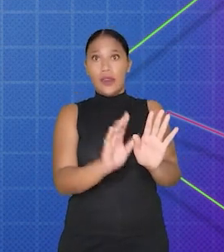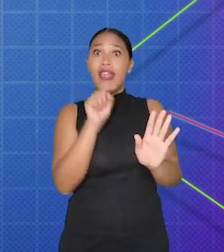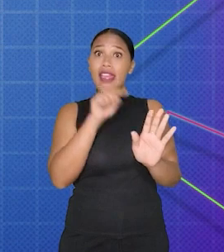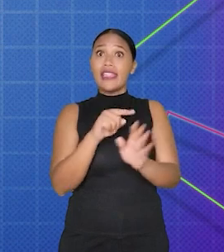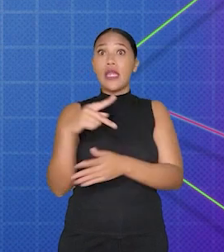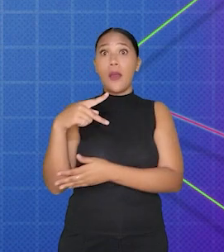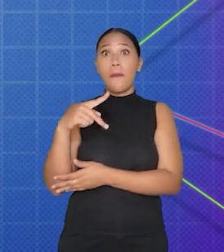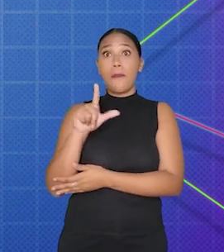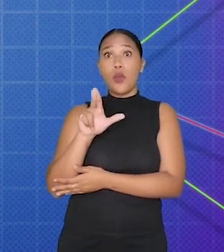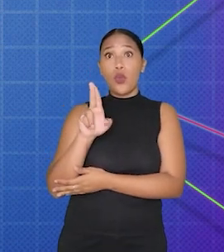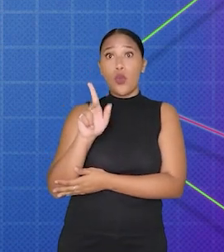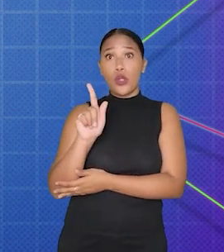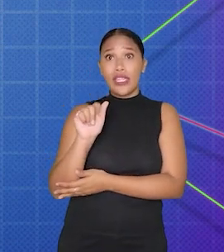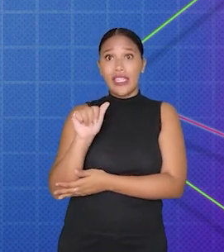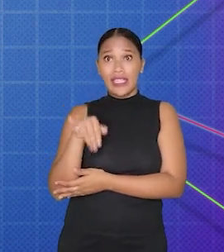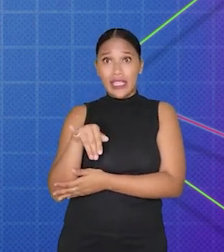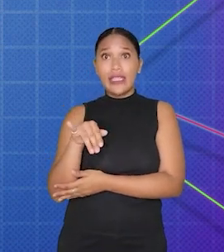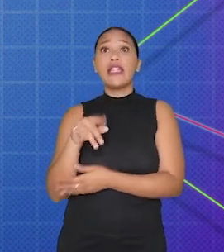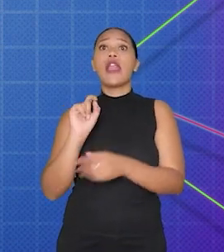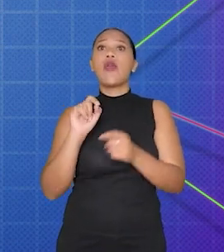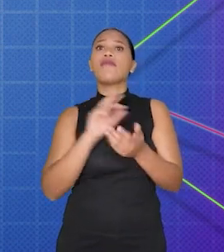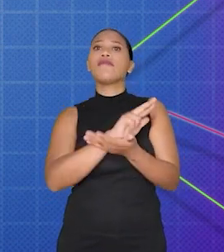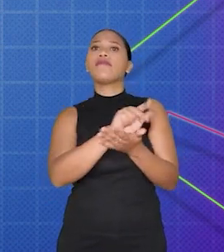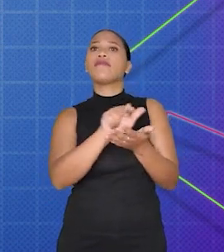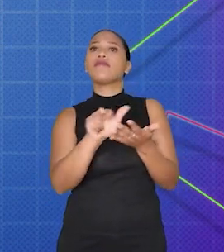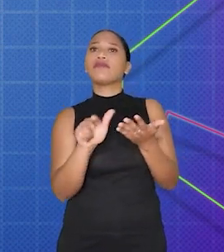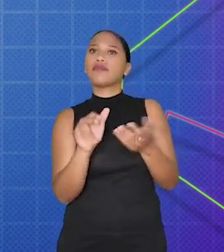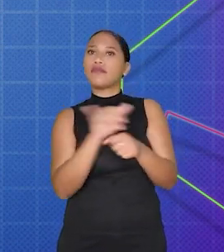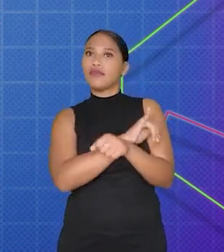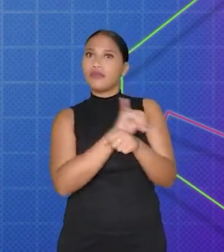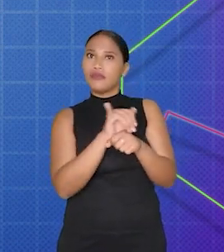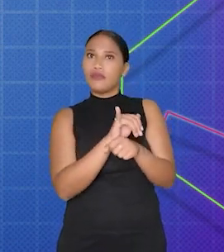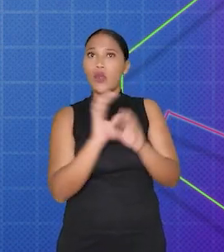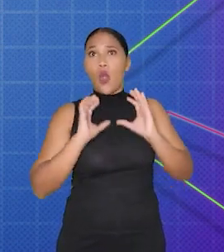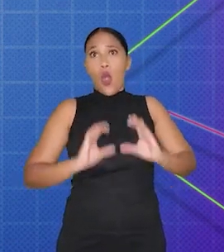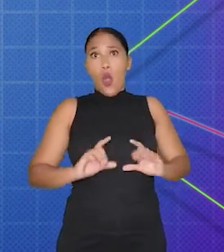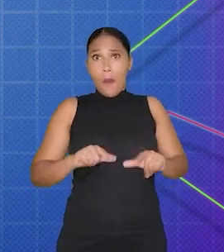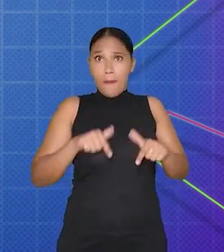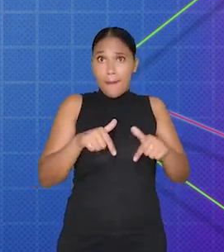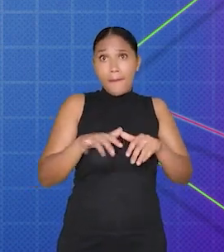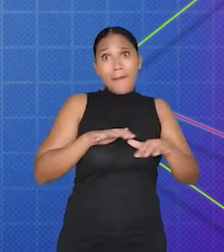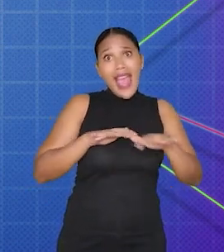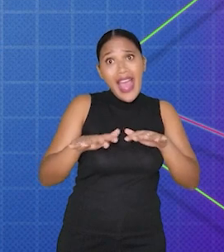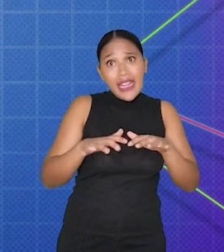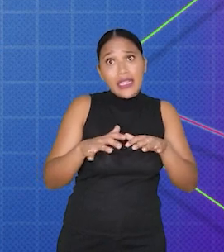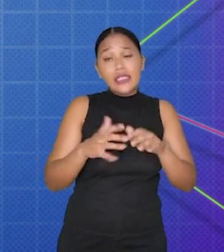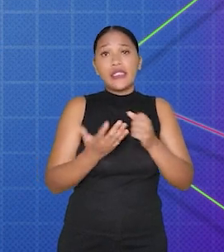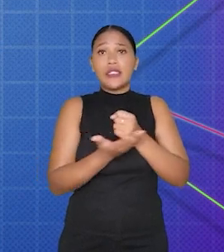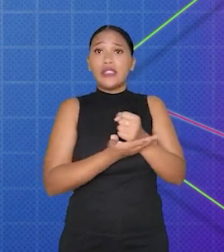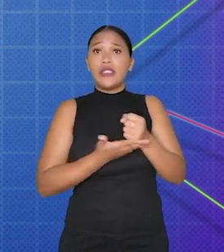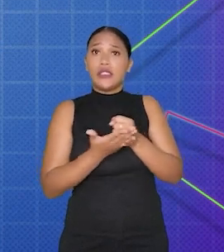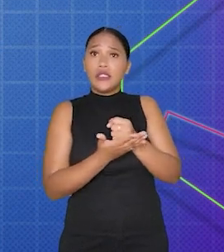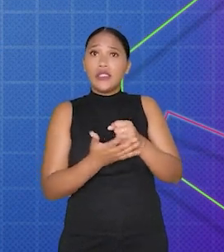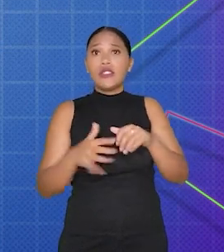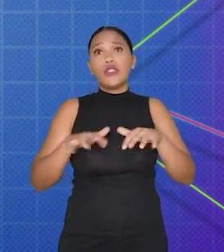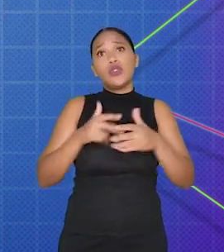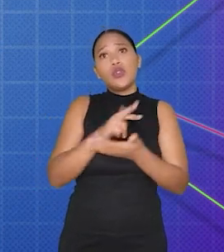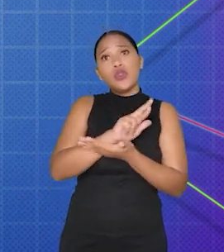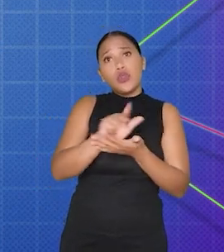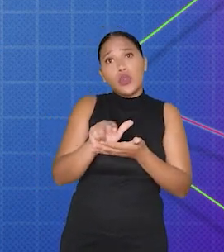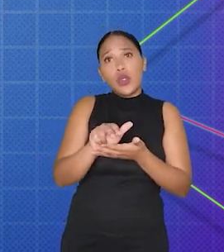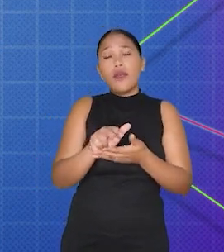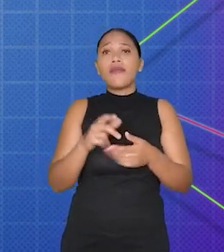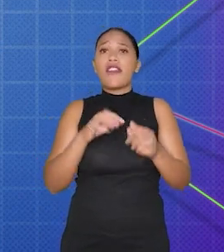Esses plugins oferecem uma ampla variedade de recursos, desde comportamentos básicos como movimento e rotação, até recursos